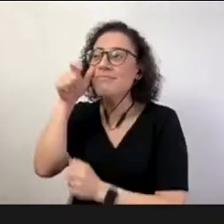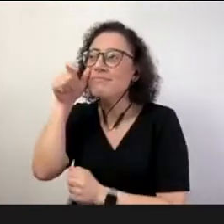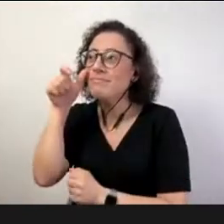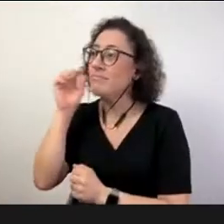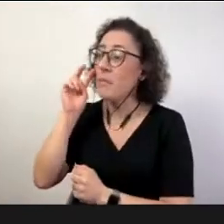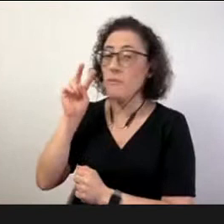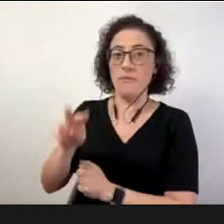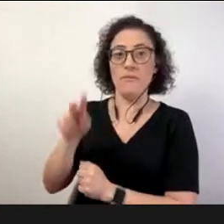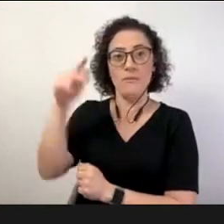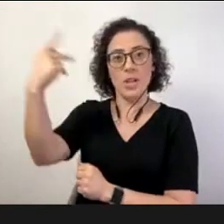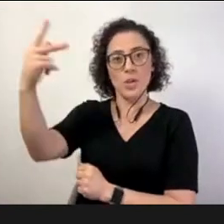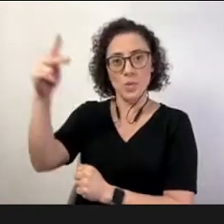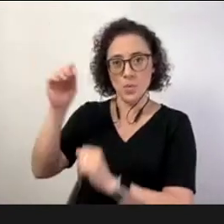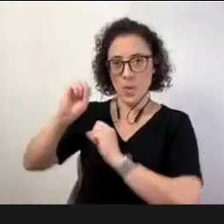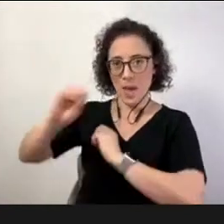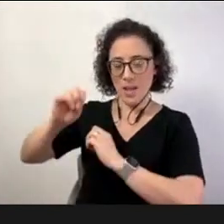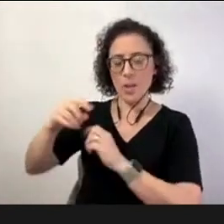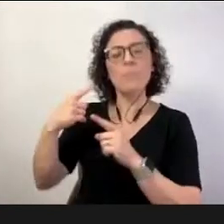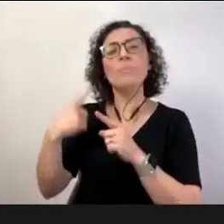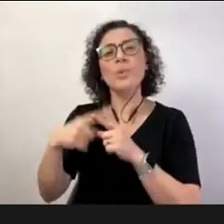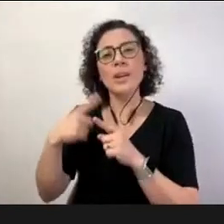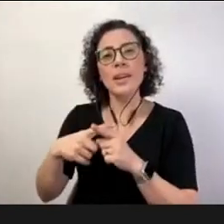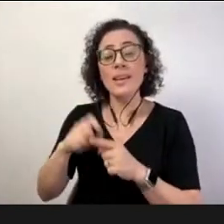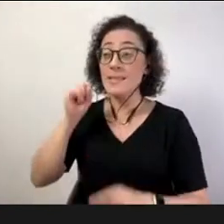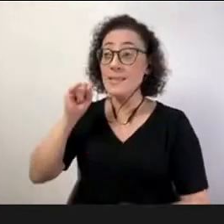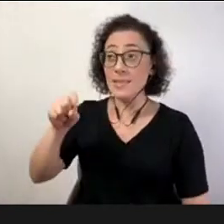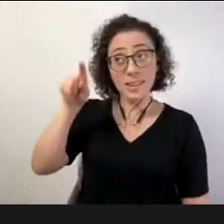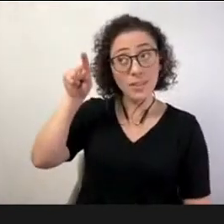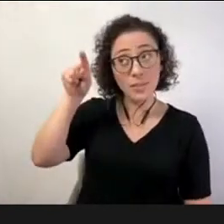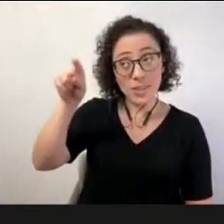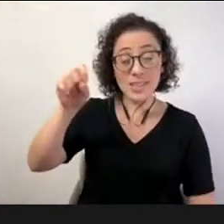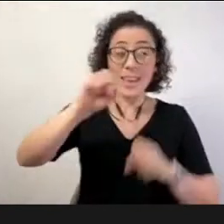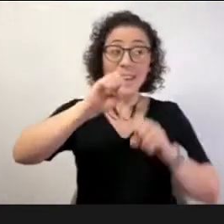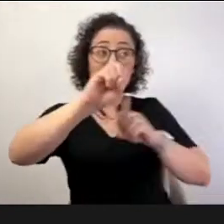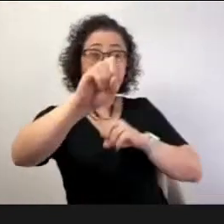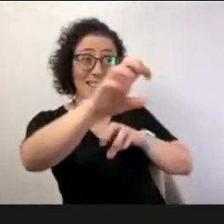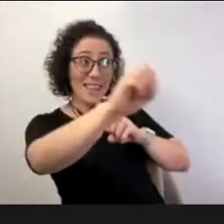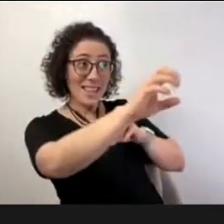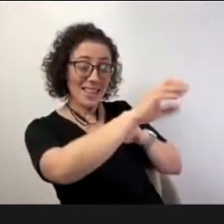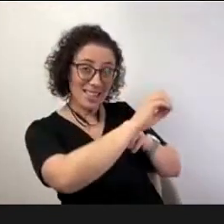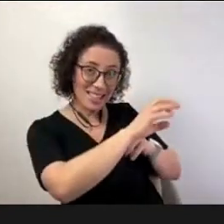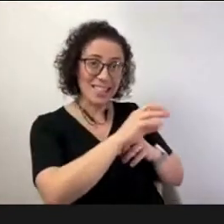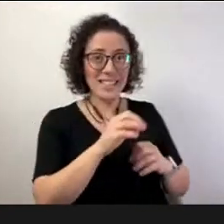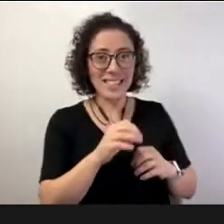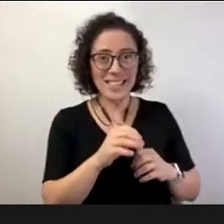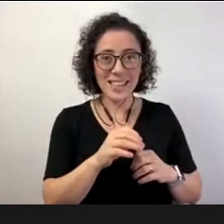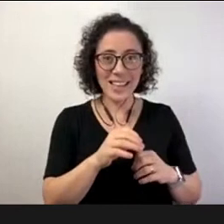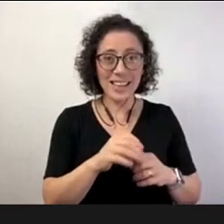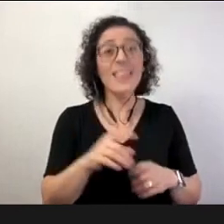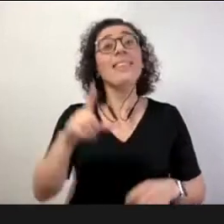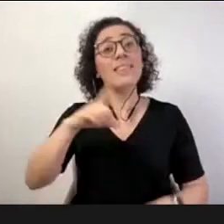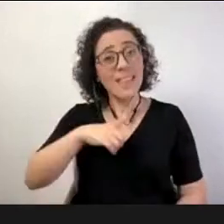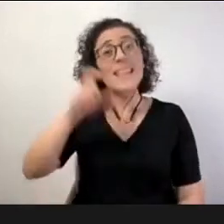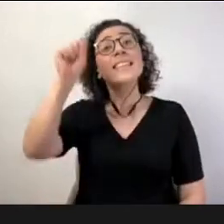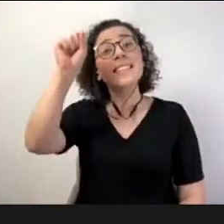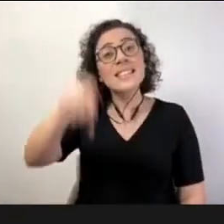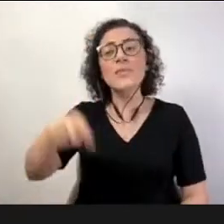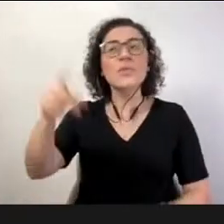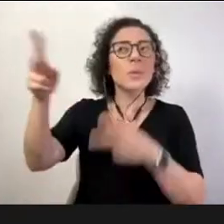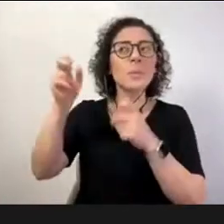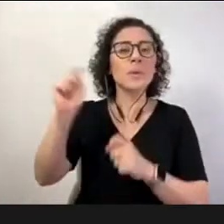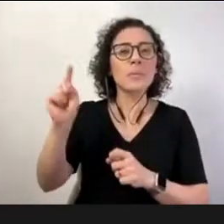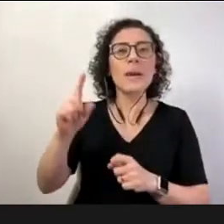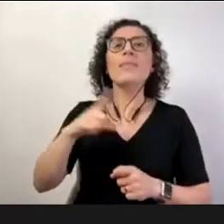você faz que não sabe bem porquê mas que está lá Piaget que está lá Vygotsky que está lá Brunner que está lá Dewey